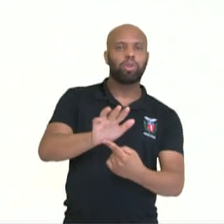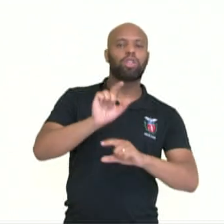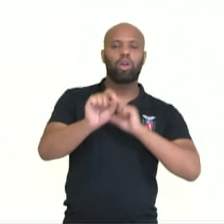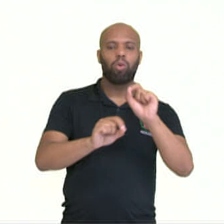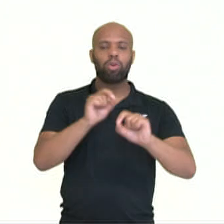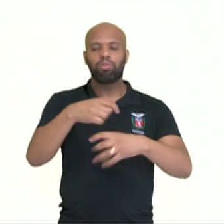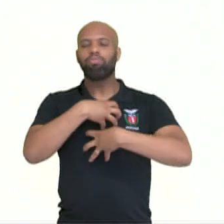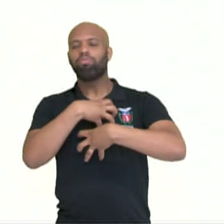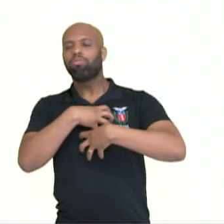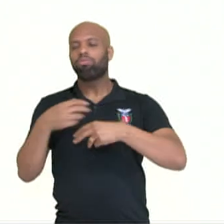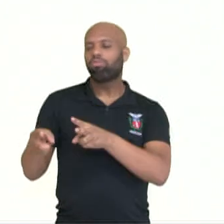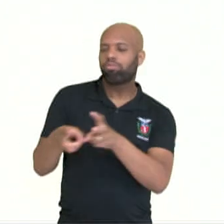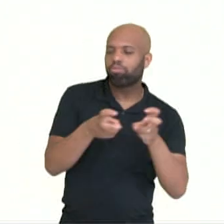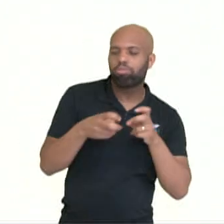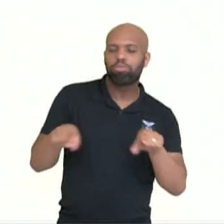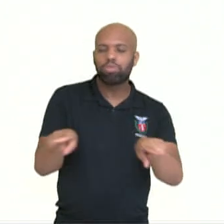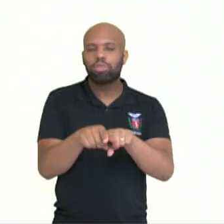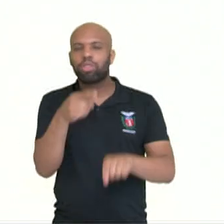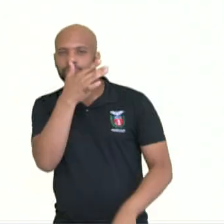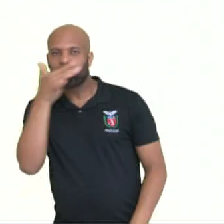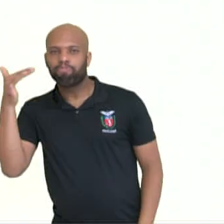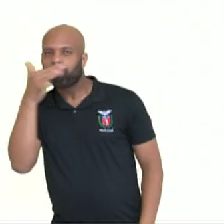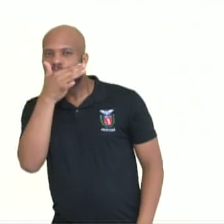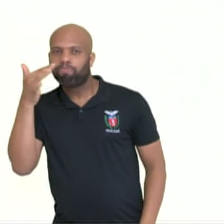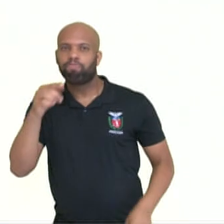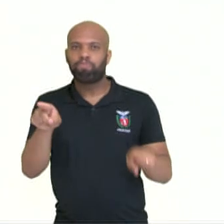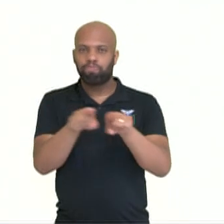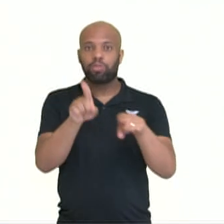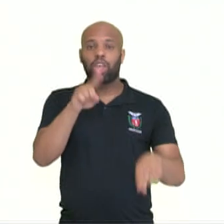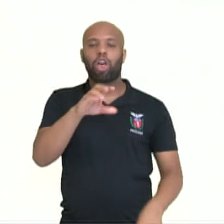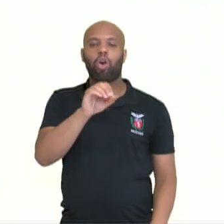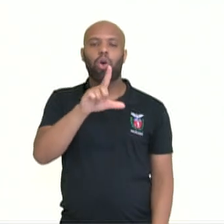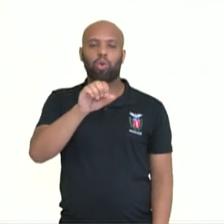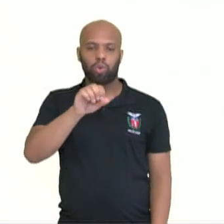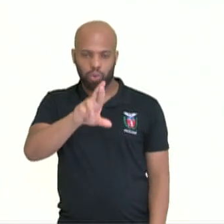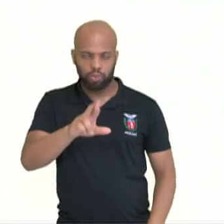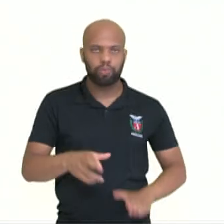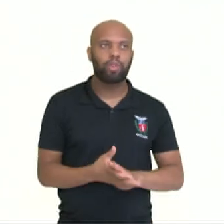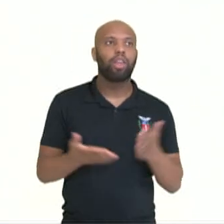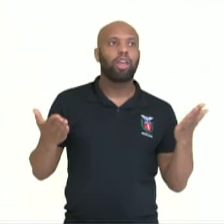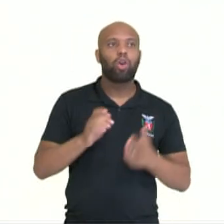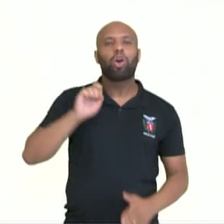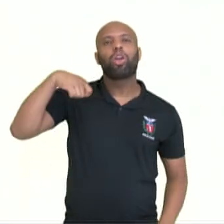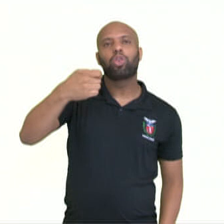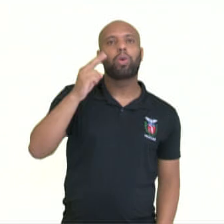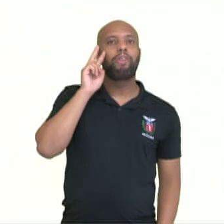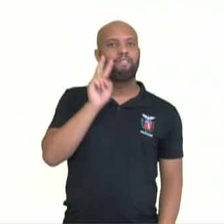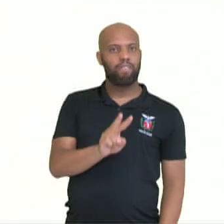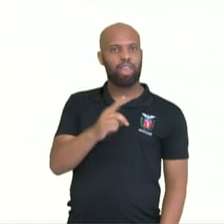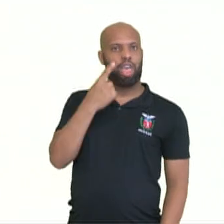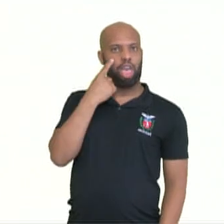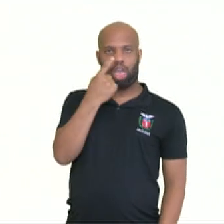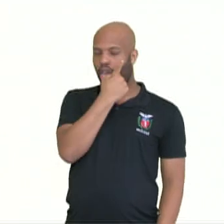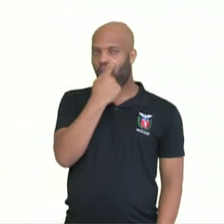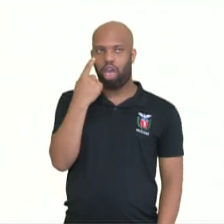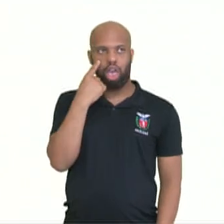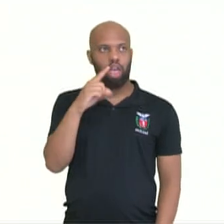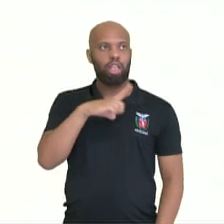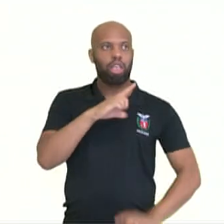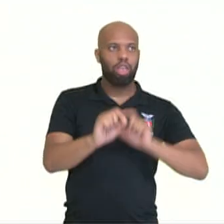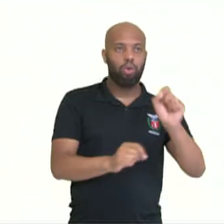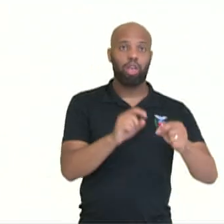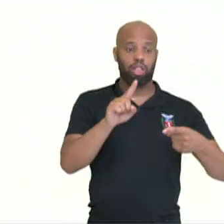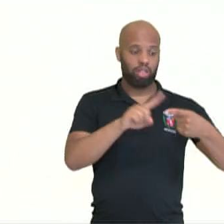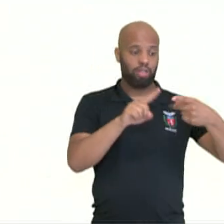sensação, um cheiro, o olor. Sobre a vista, temos o verbo ser